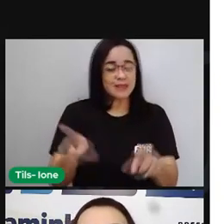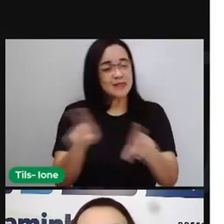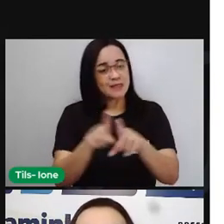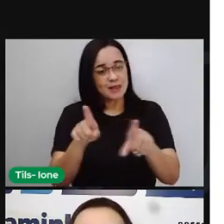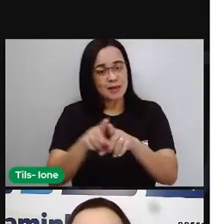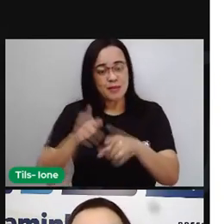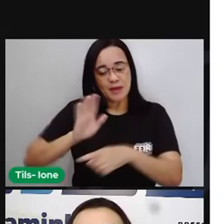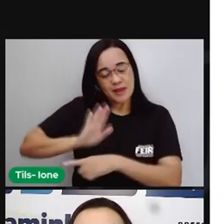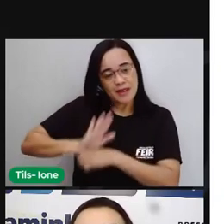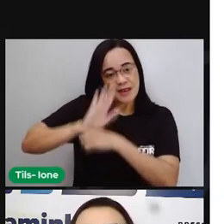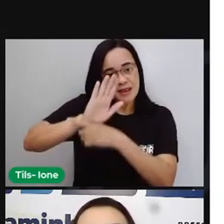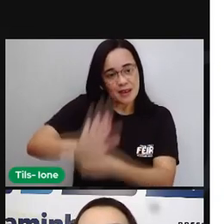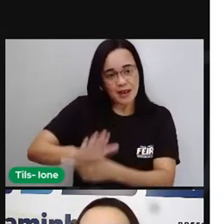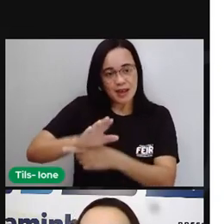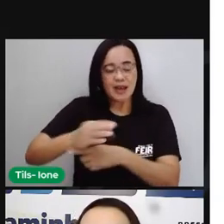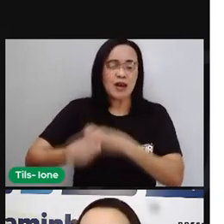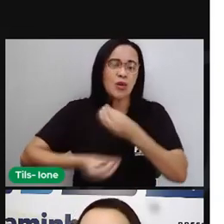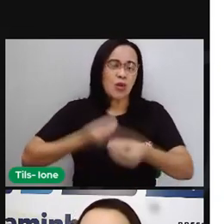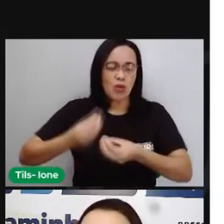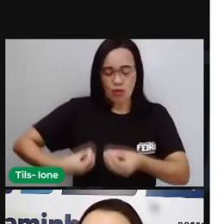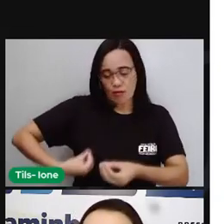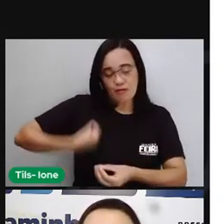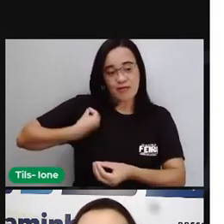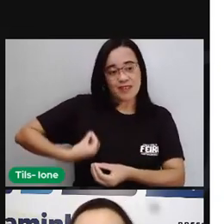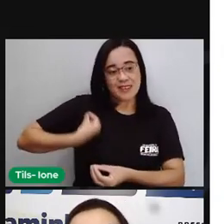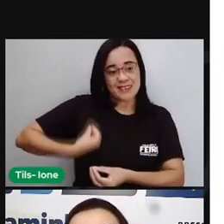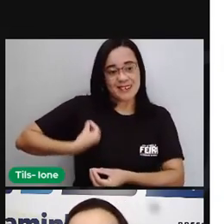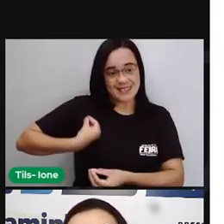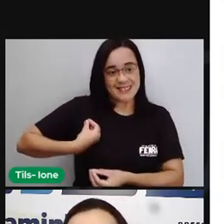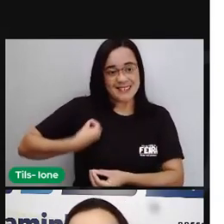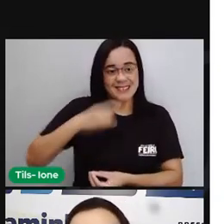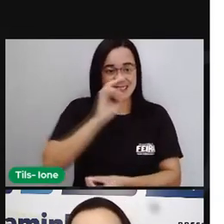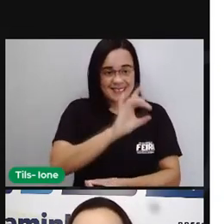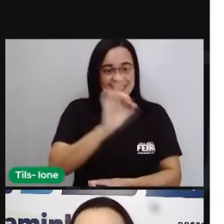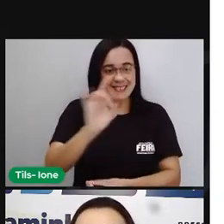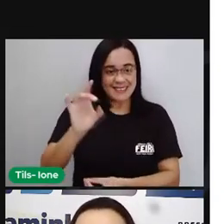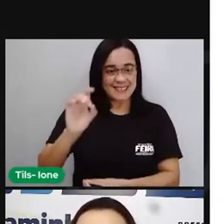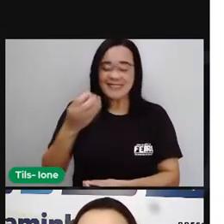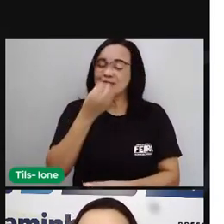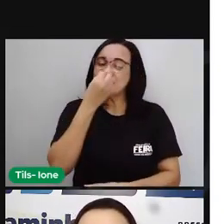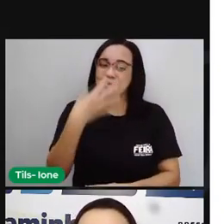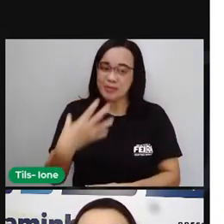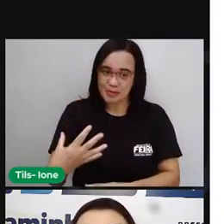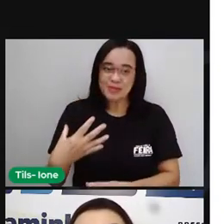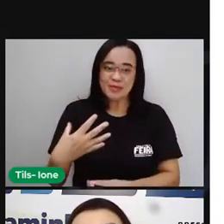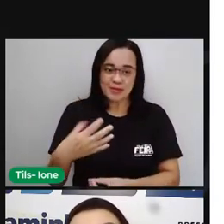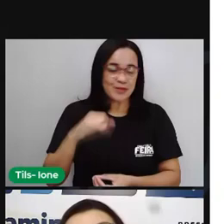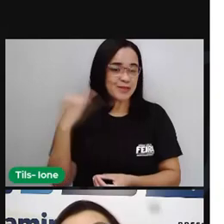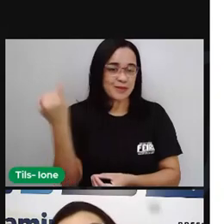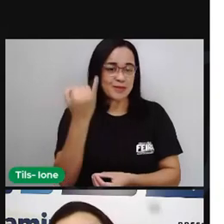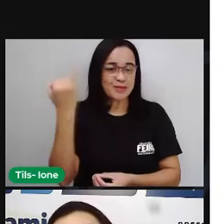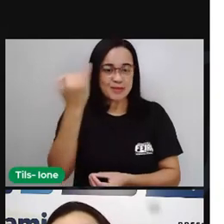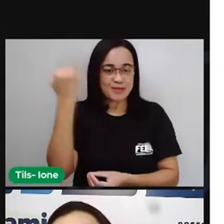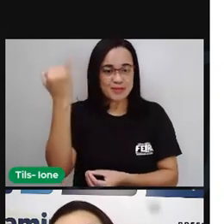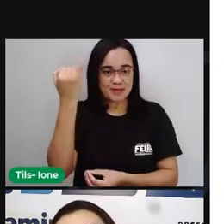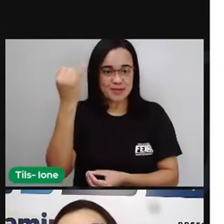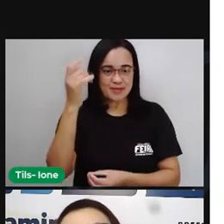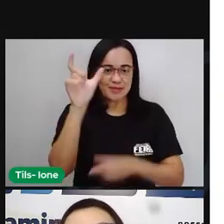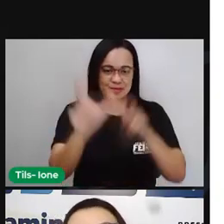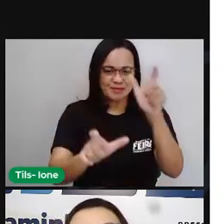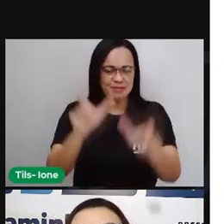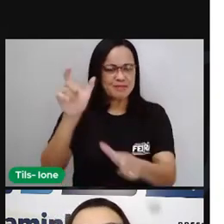e traz aí um sentimento, uma emoção muito boa quando a gente fala das pessoas idosas. E aí existe, né?